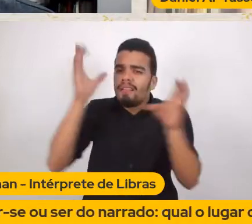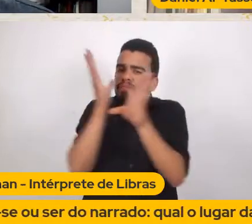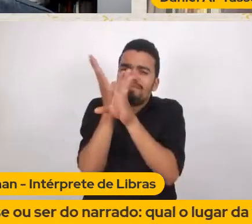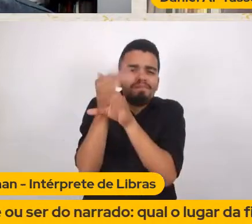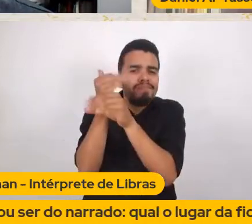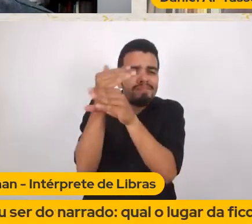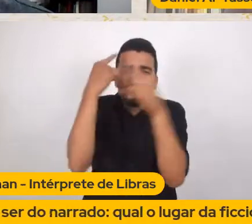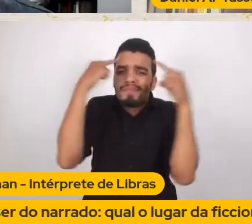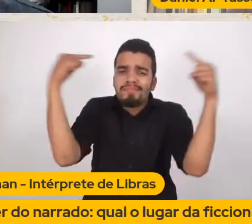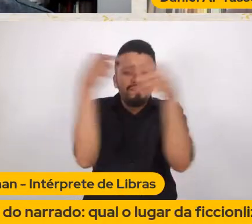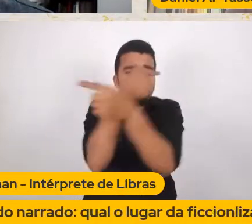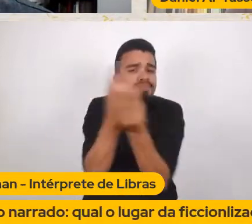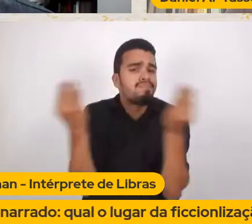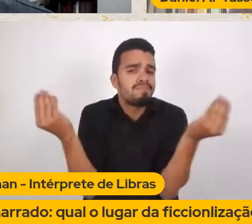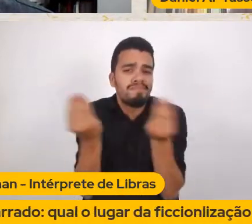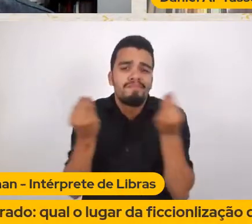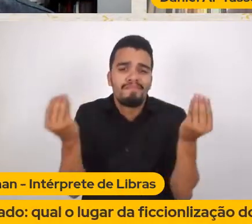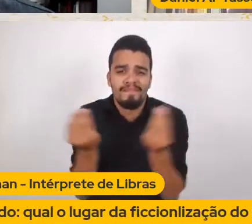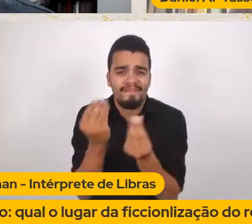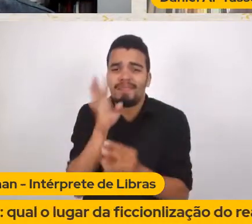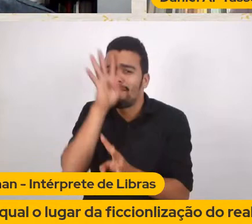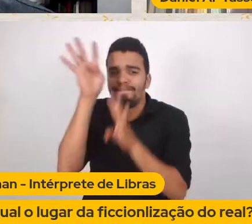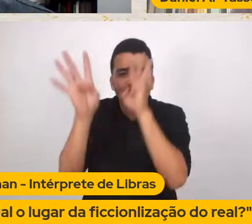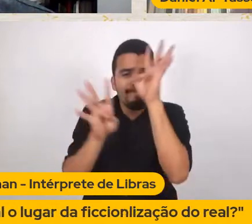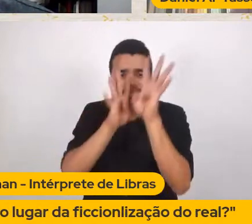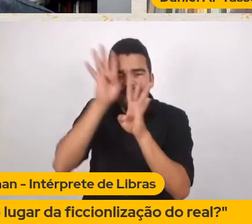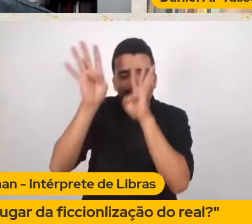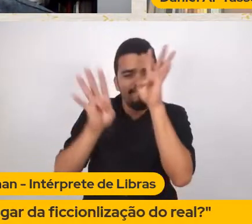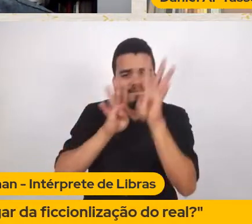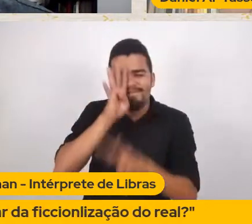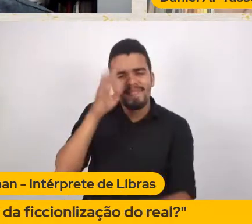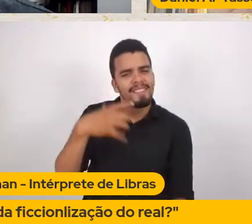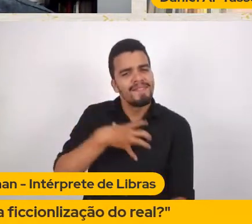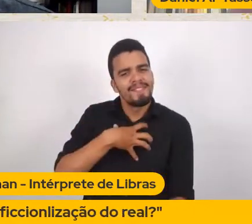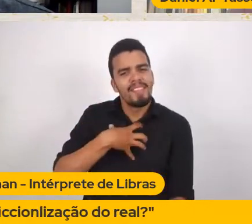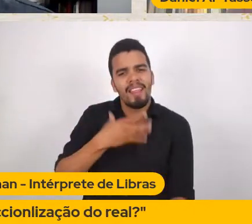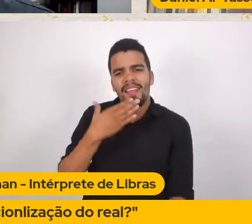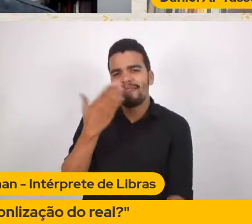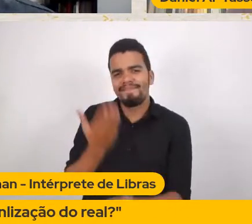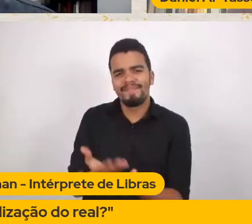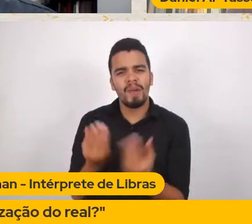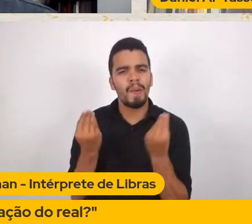Conceituar isso Eu fico Muito apavorado Muito apavorado